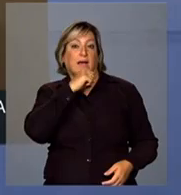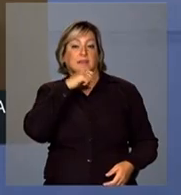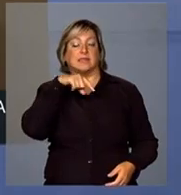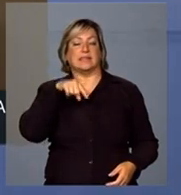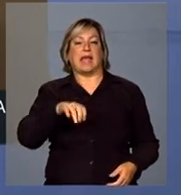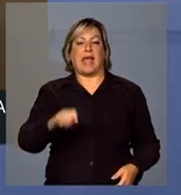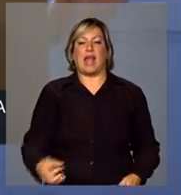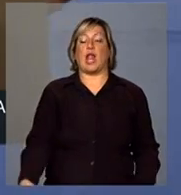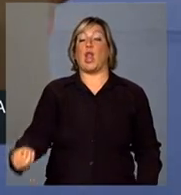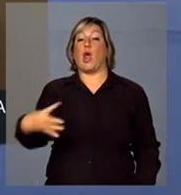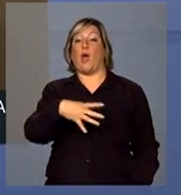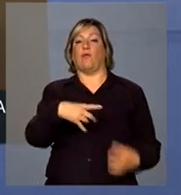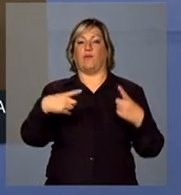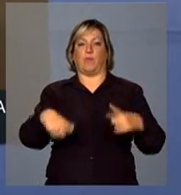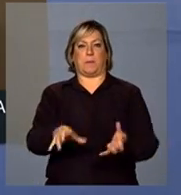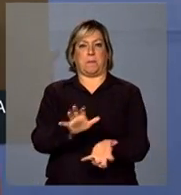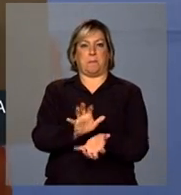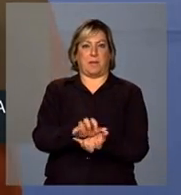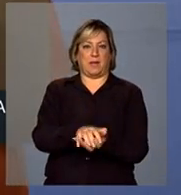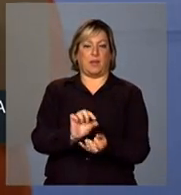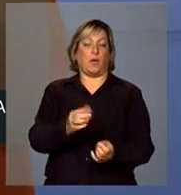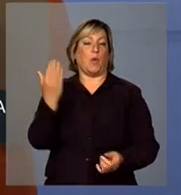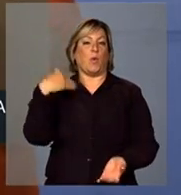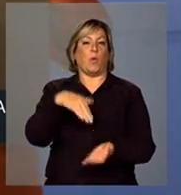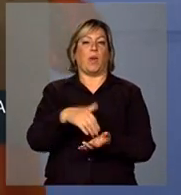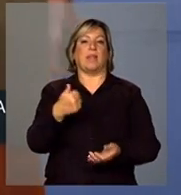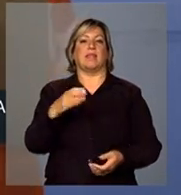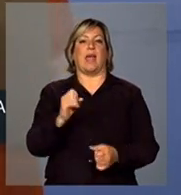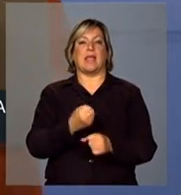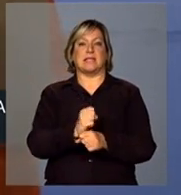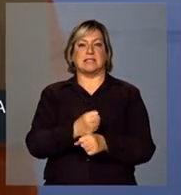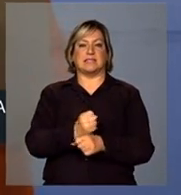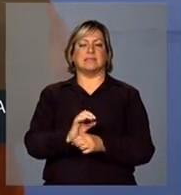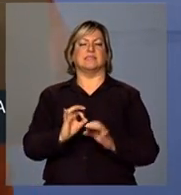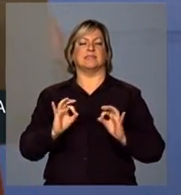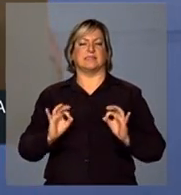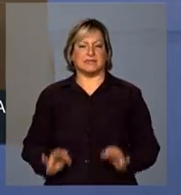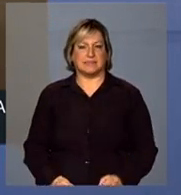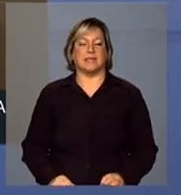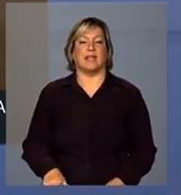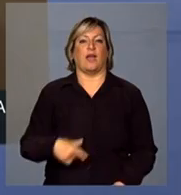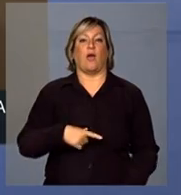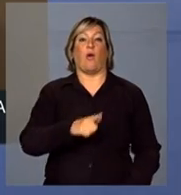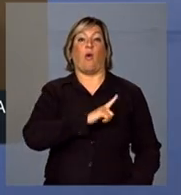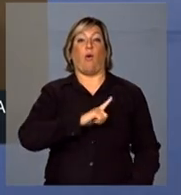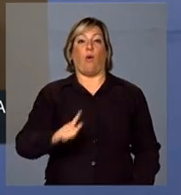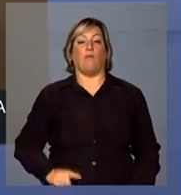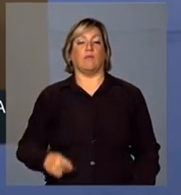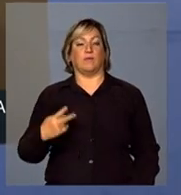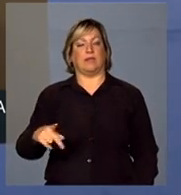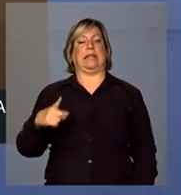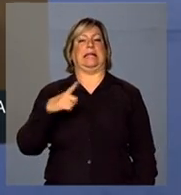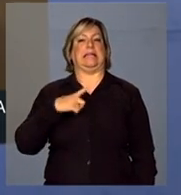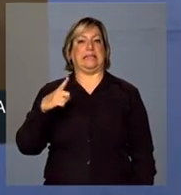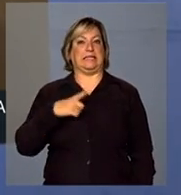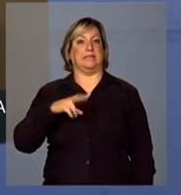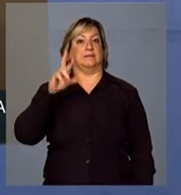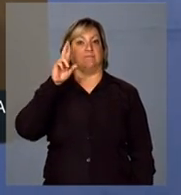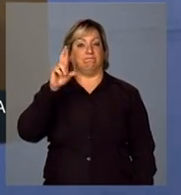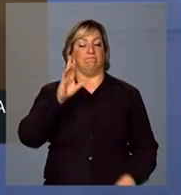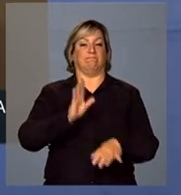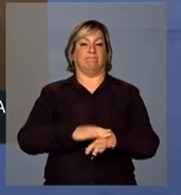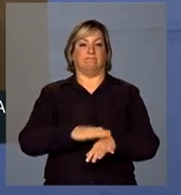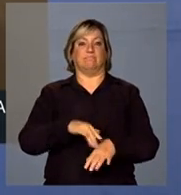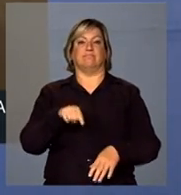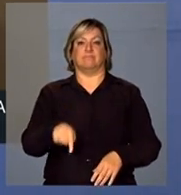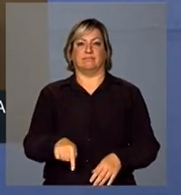Pernambuco nos últimos dez anos e, sem dúvida, o governador tem um grande papel nisso